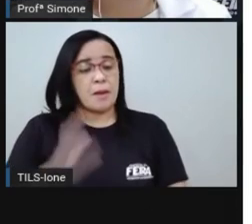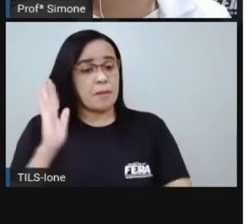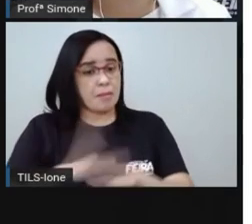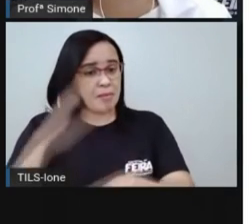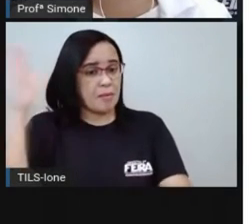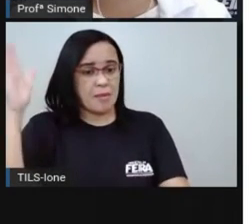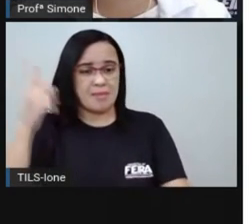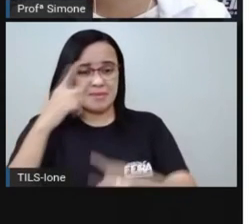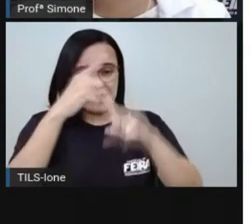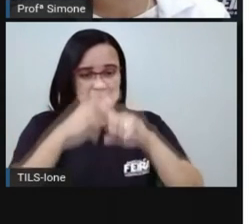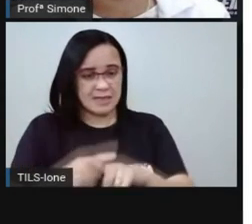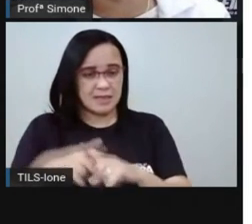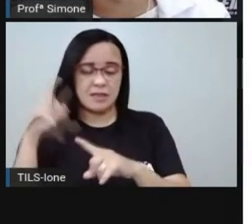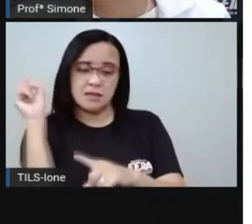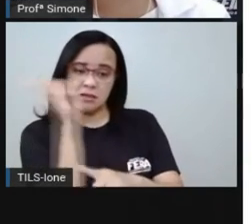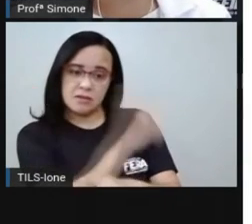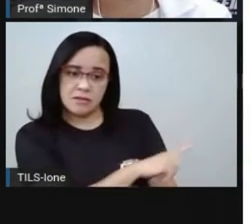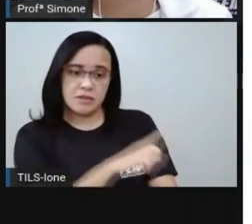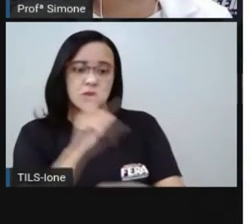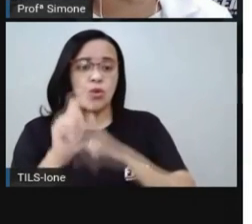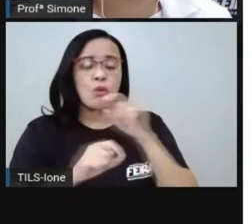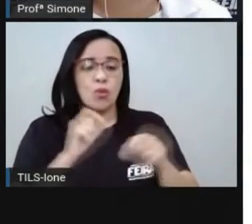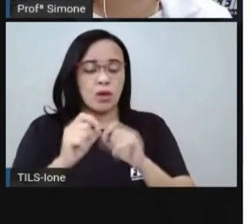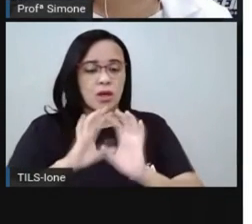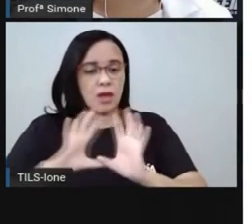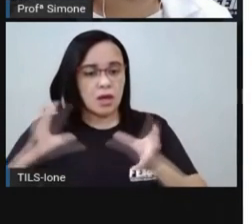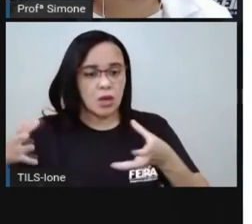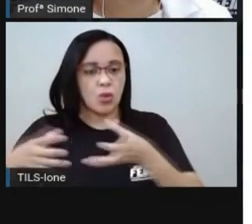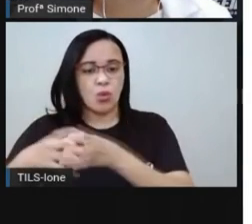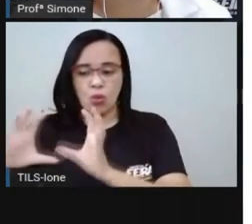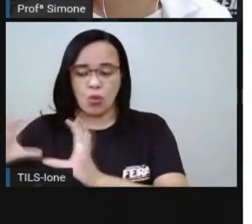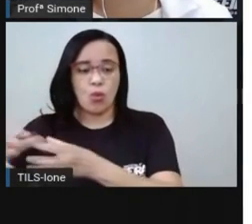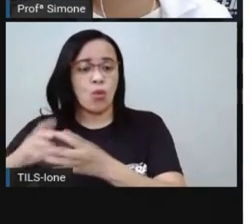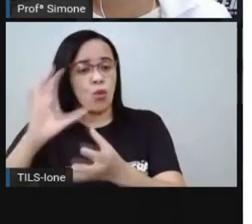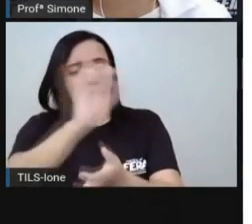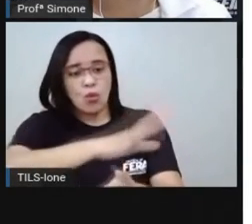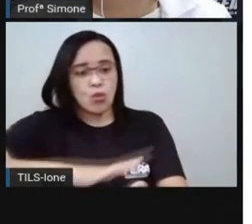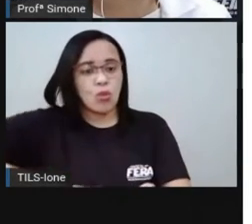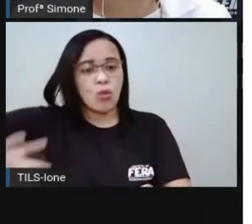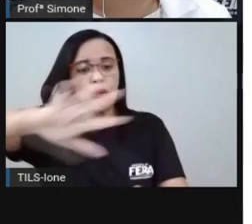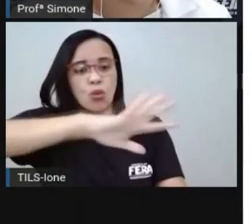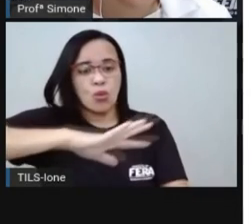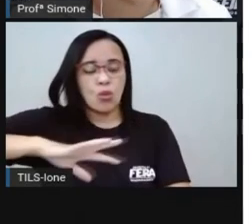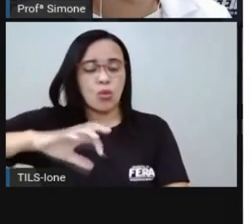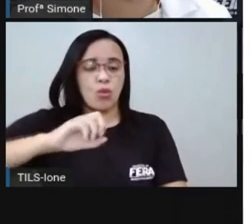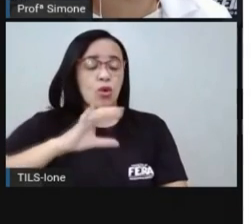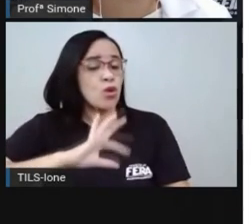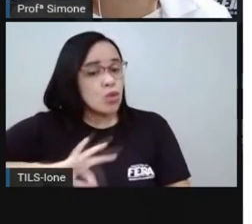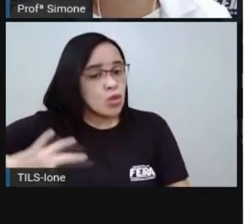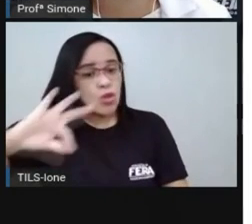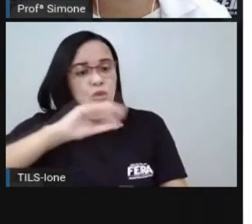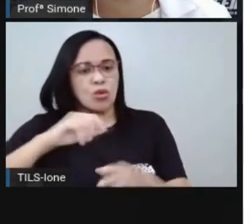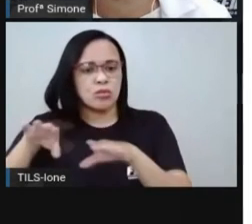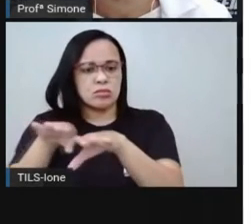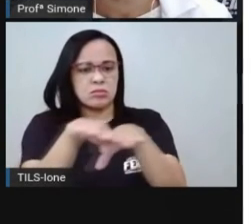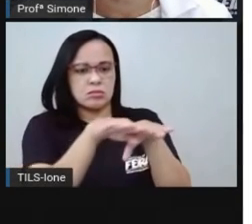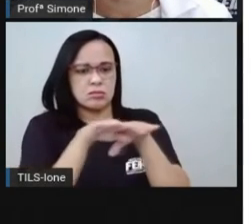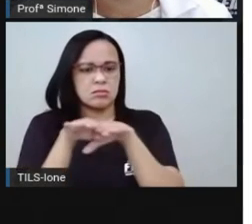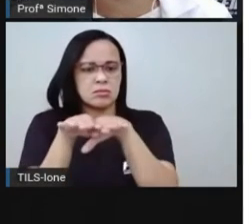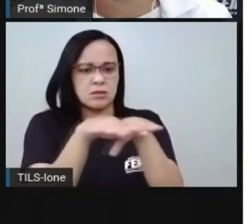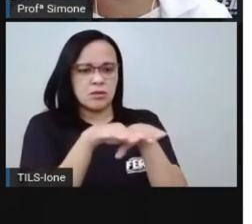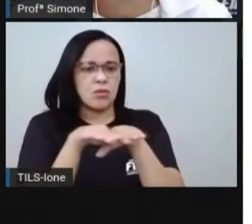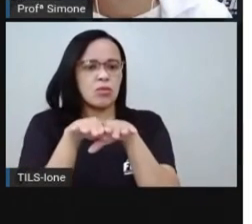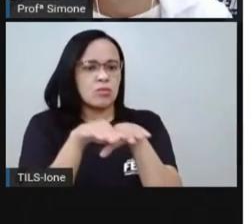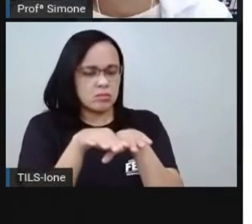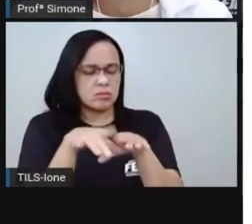todos sejam integrados para gozar dos direitos com a mesma igualdade e